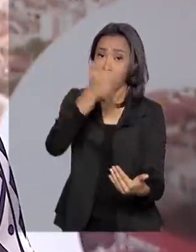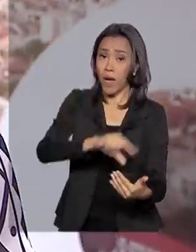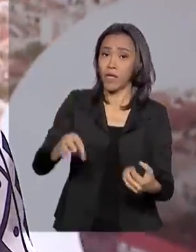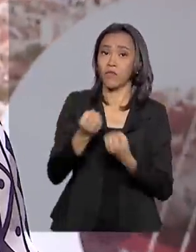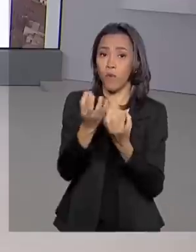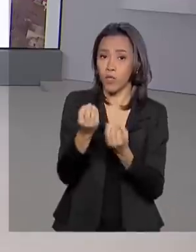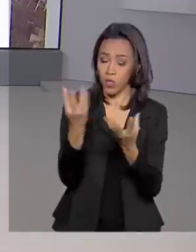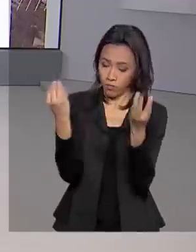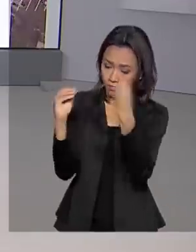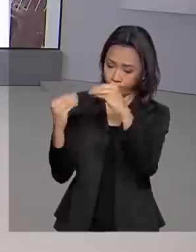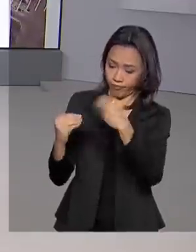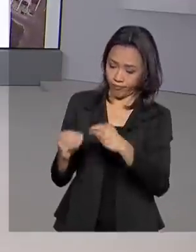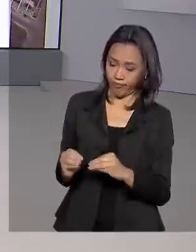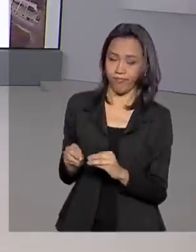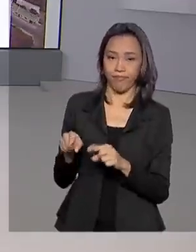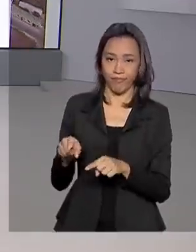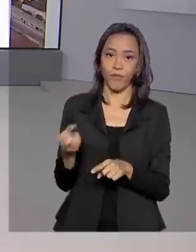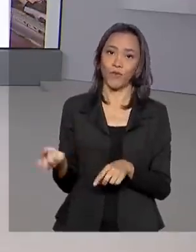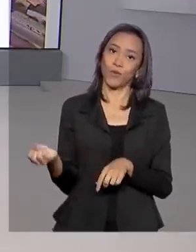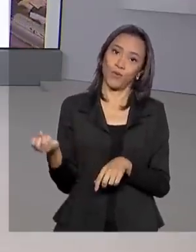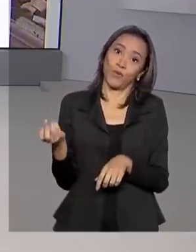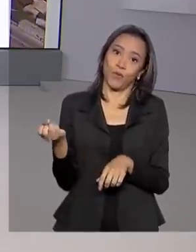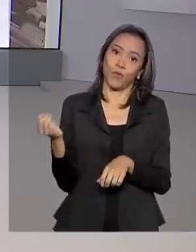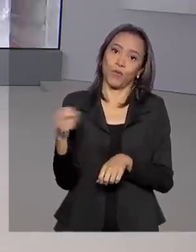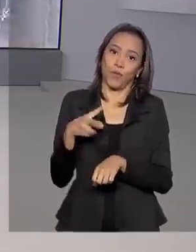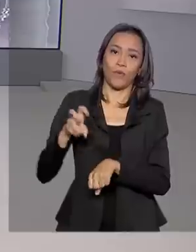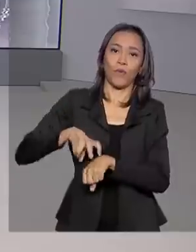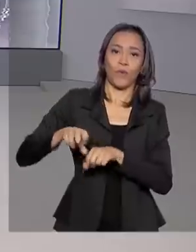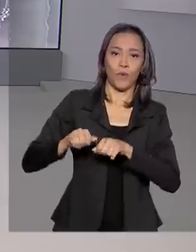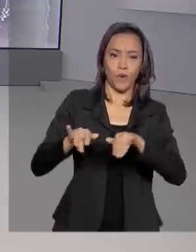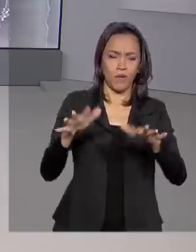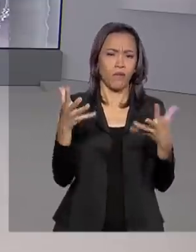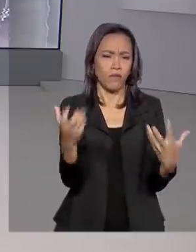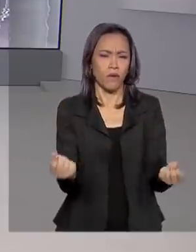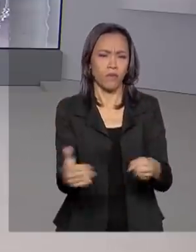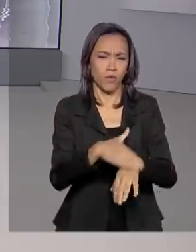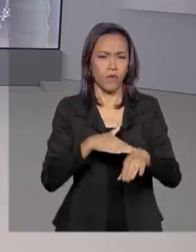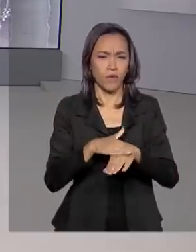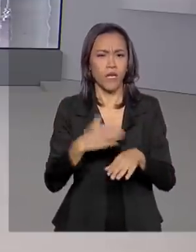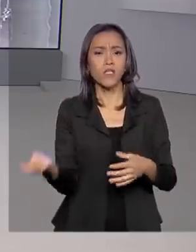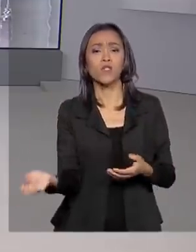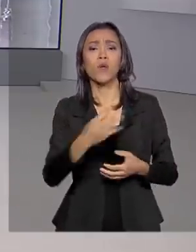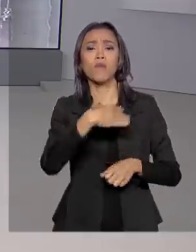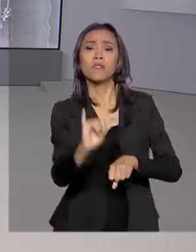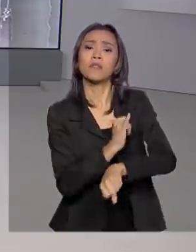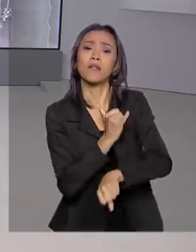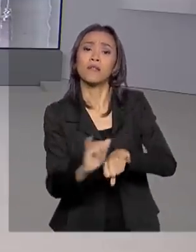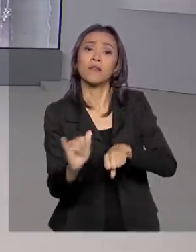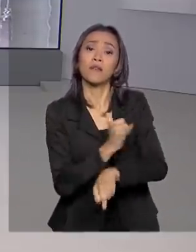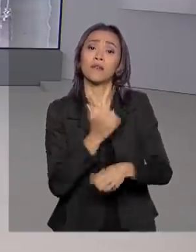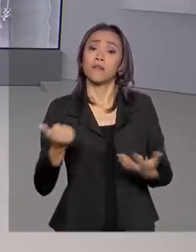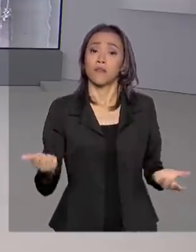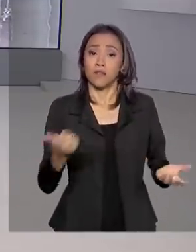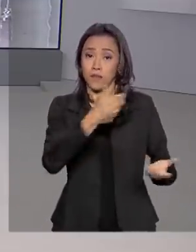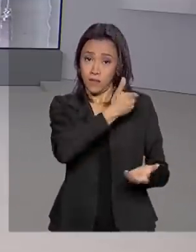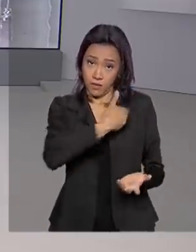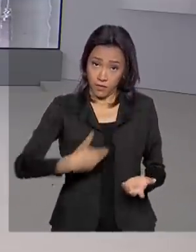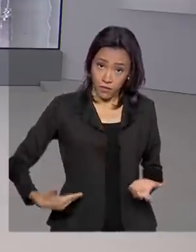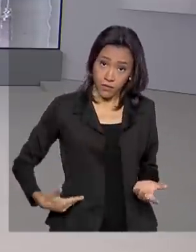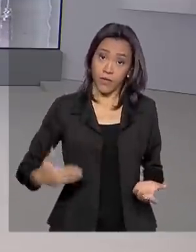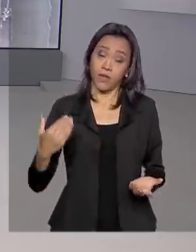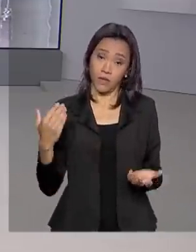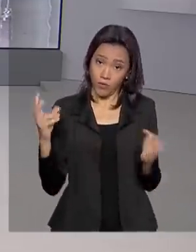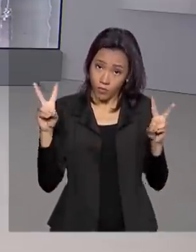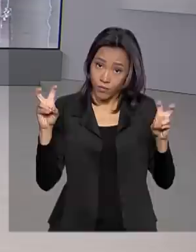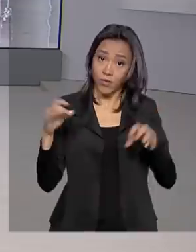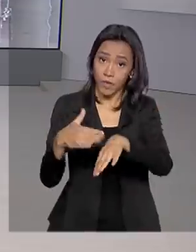no Brasil. Vamos agora falar com o repórter Glauco de Queiroz sobre as novas medidas de enfrentamento do Brasil aí sobre essa